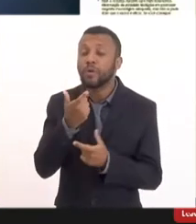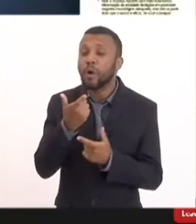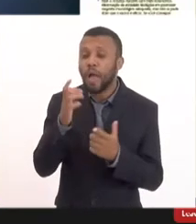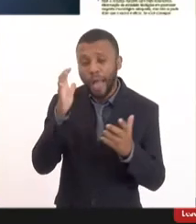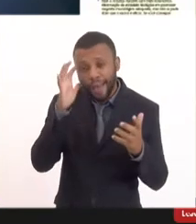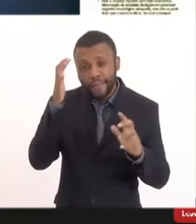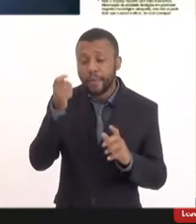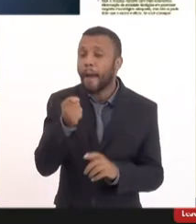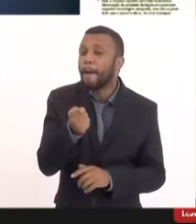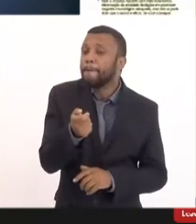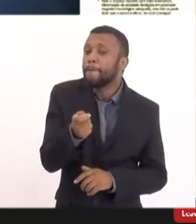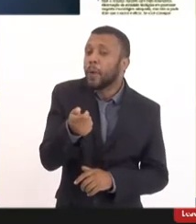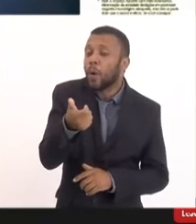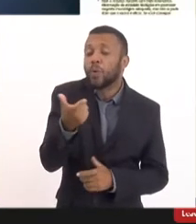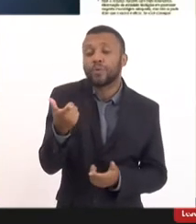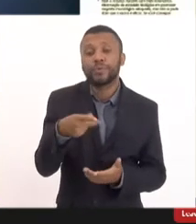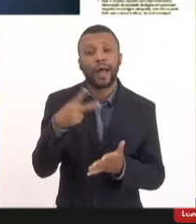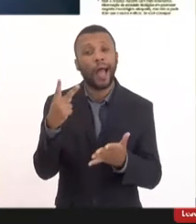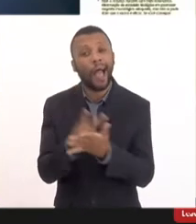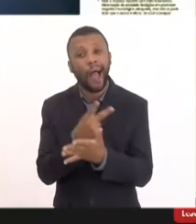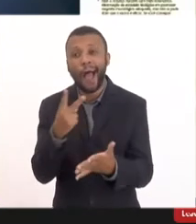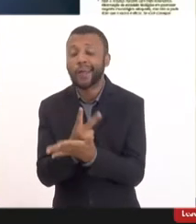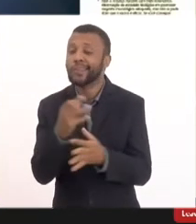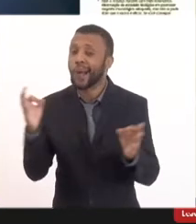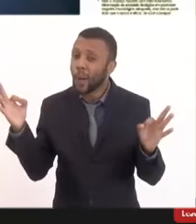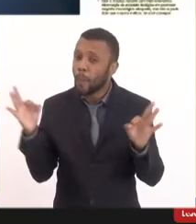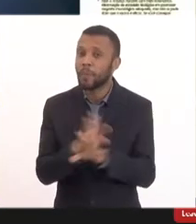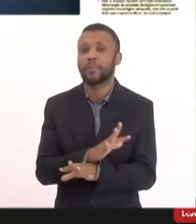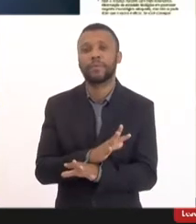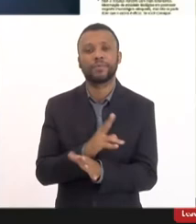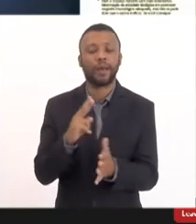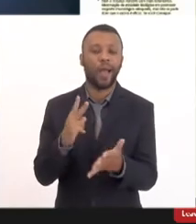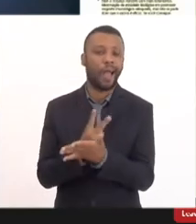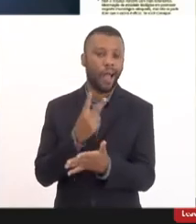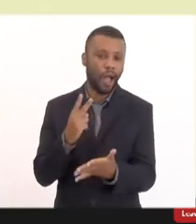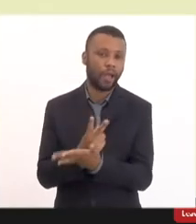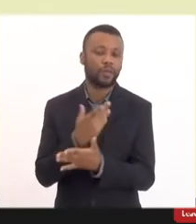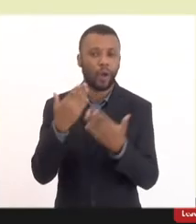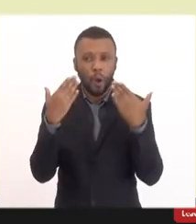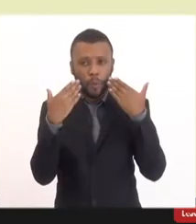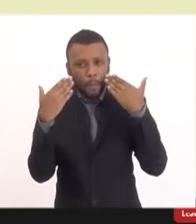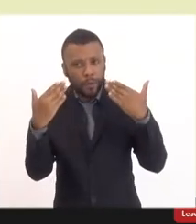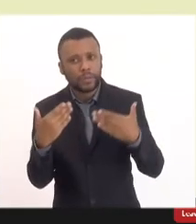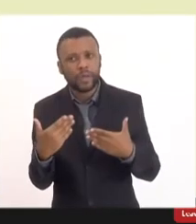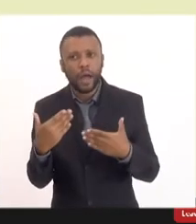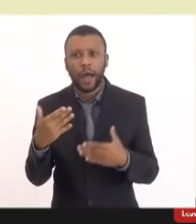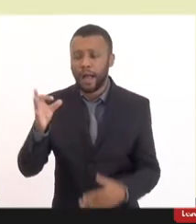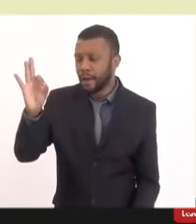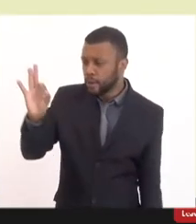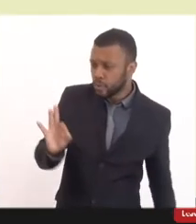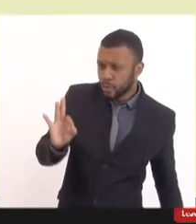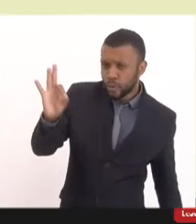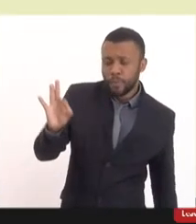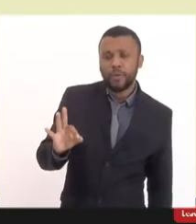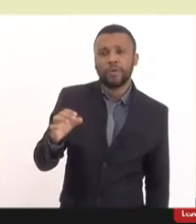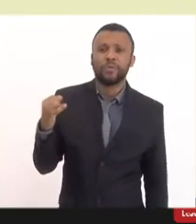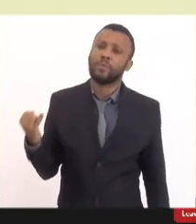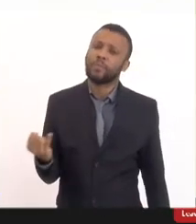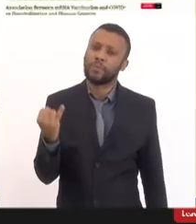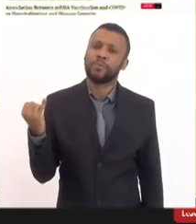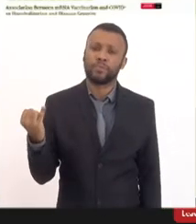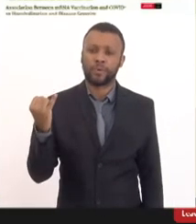muito pouco isso está errado isso é completamente errado a gente já tem eu vou mostrar os números aqui porque esses números são muito importantes